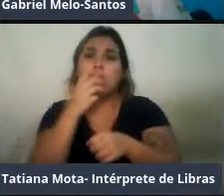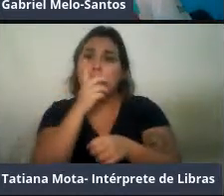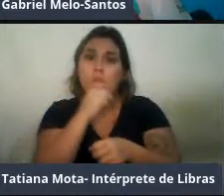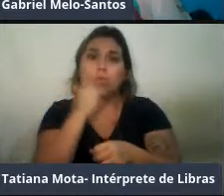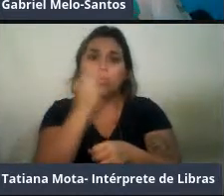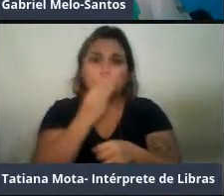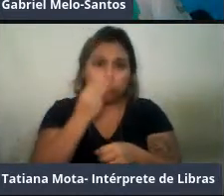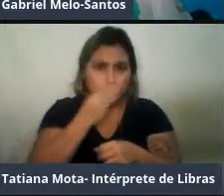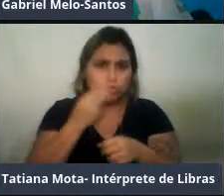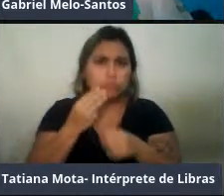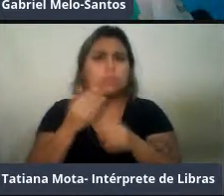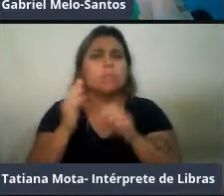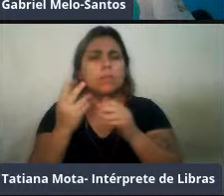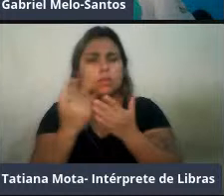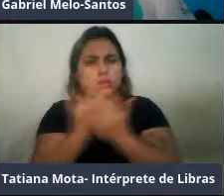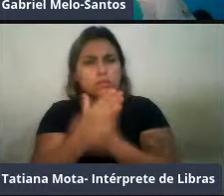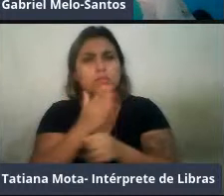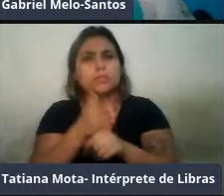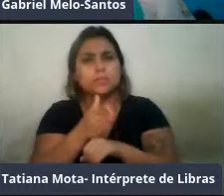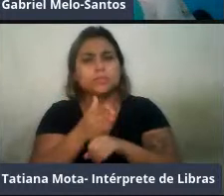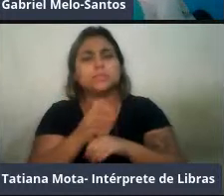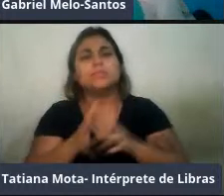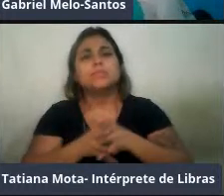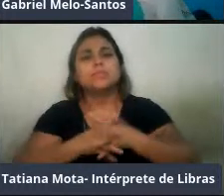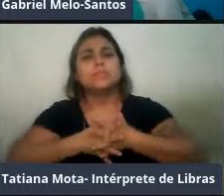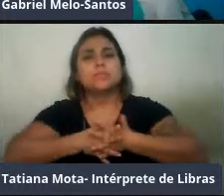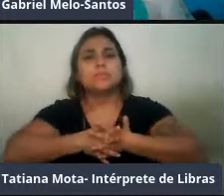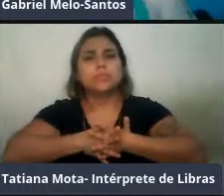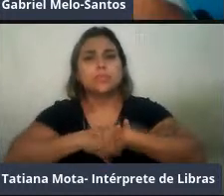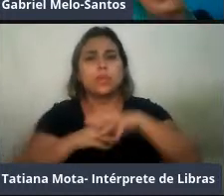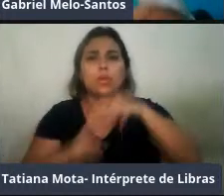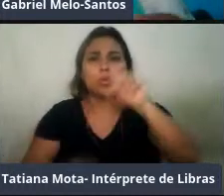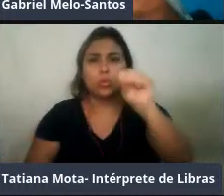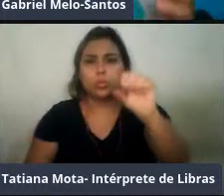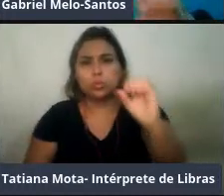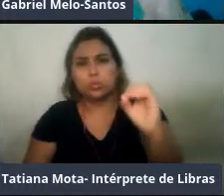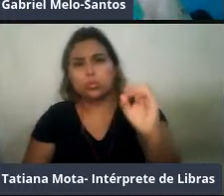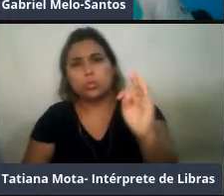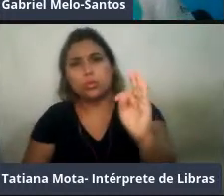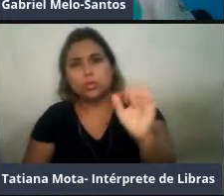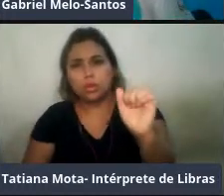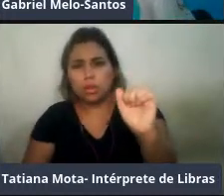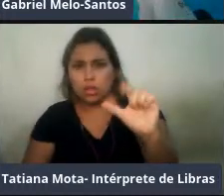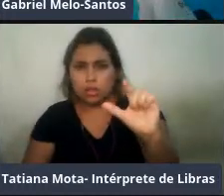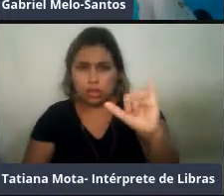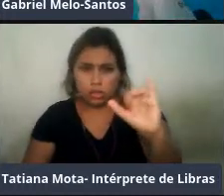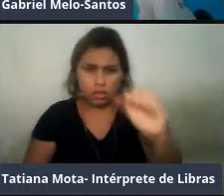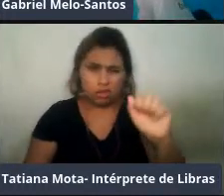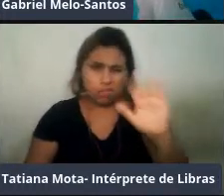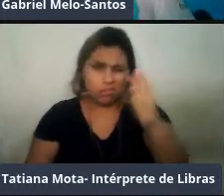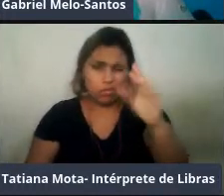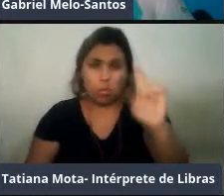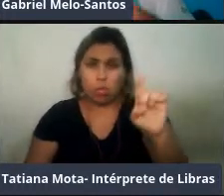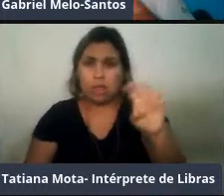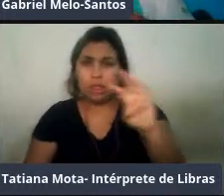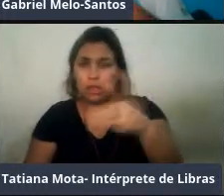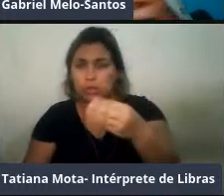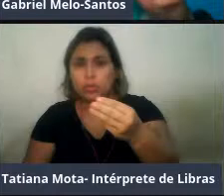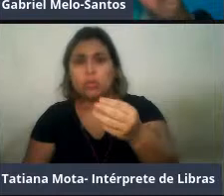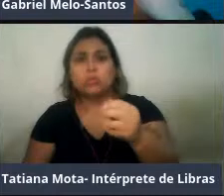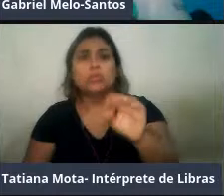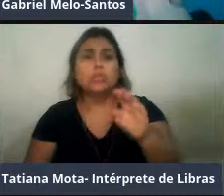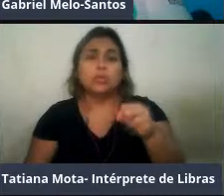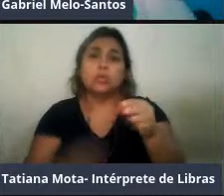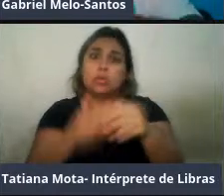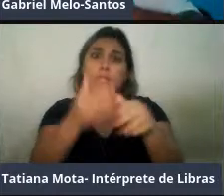poucos milhões de anos ainda, né, o Sotalia aqui provavelmente um a três milhões de anos, que voltou à água doce,